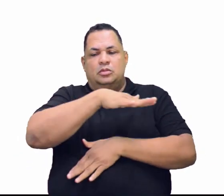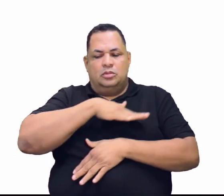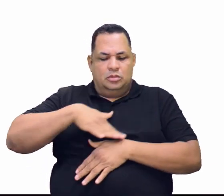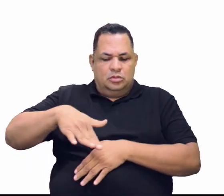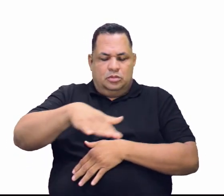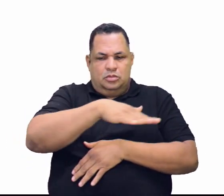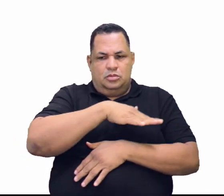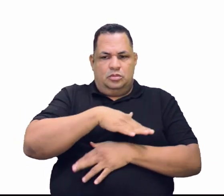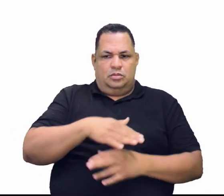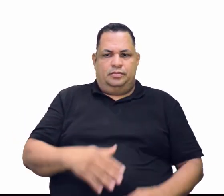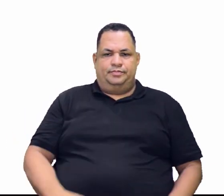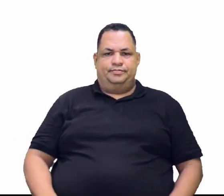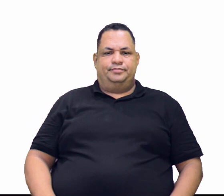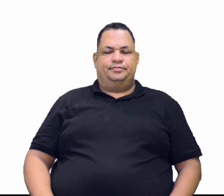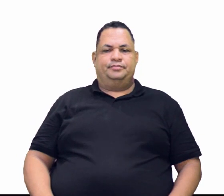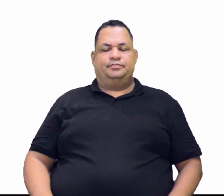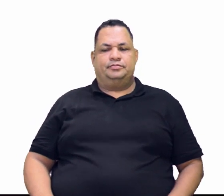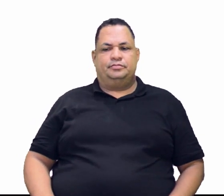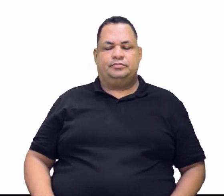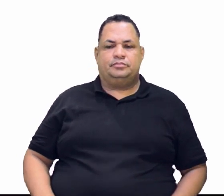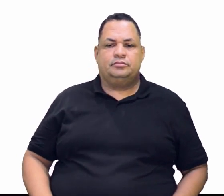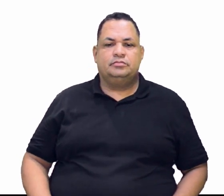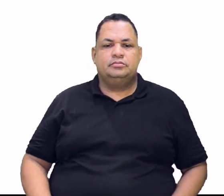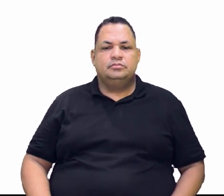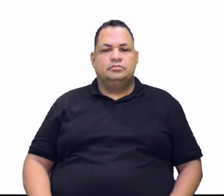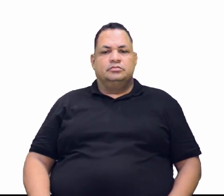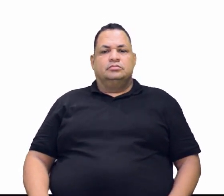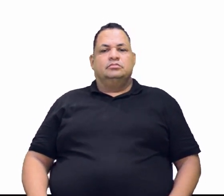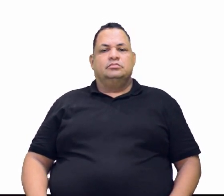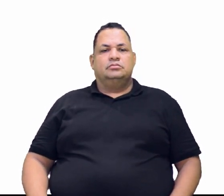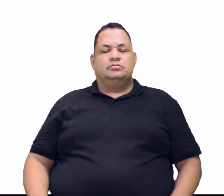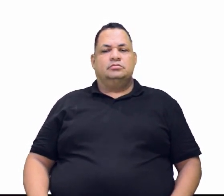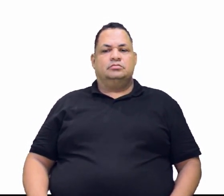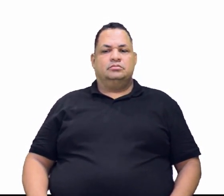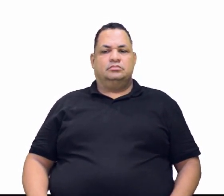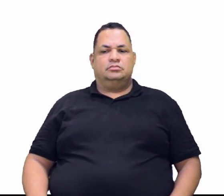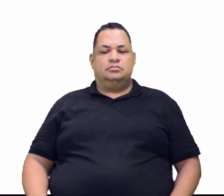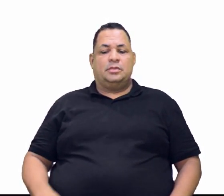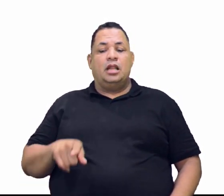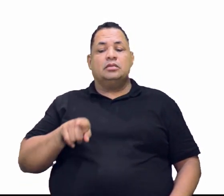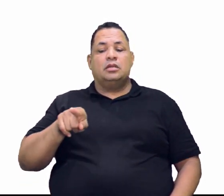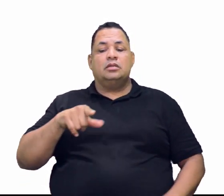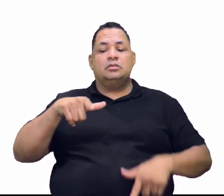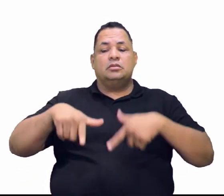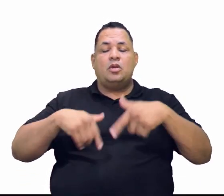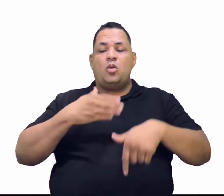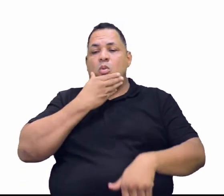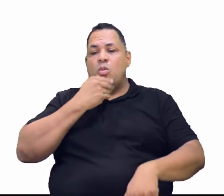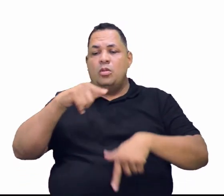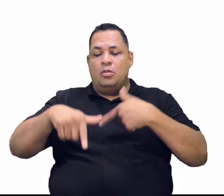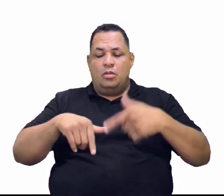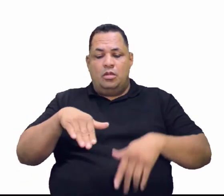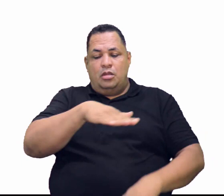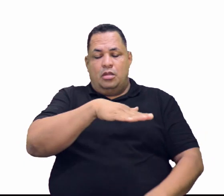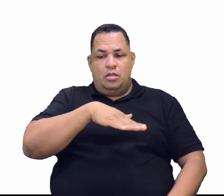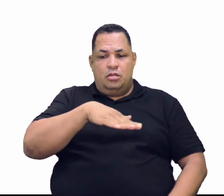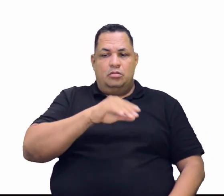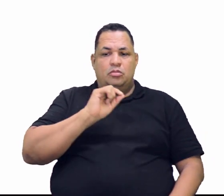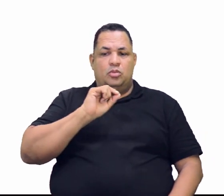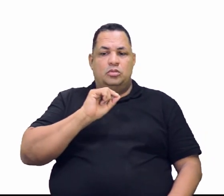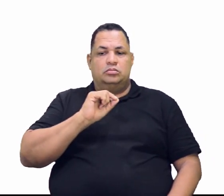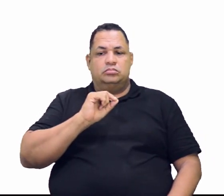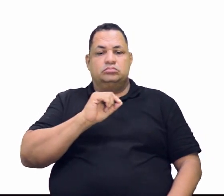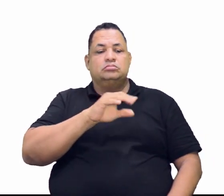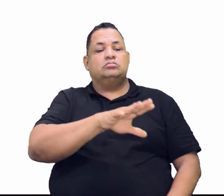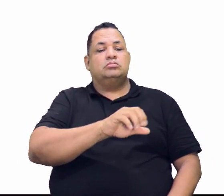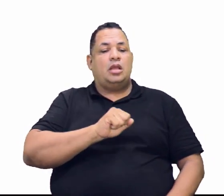da região. Viu? A máfia. O cara está ali naquela terra. E aí, o que